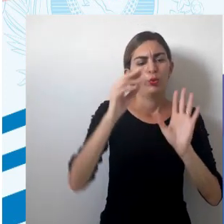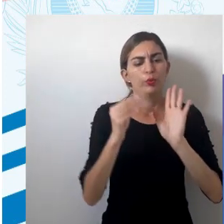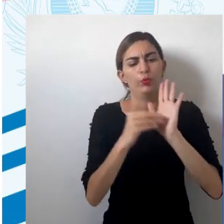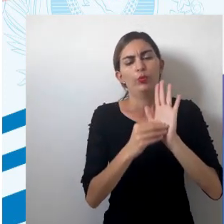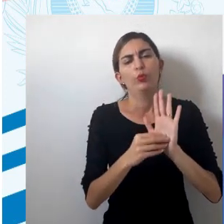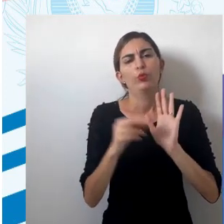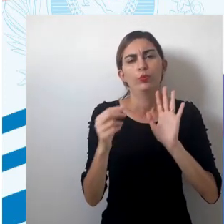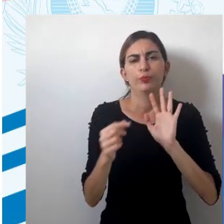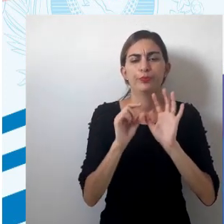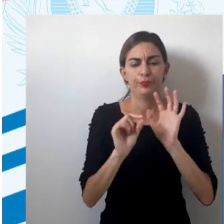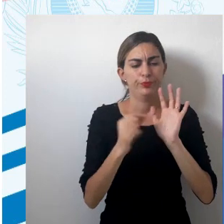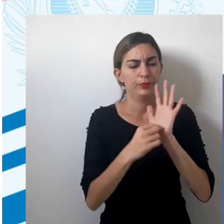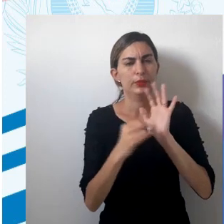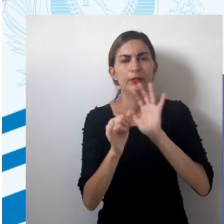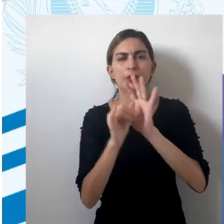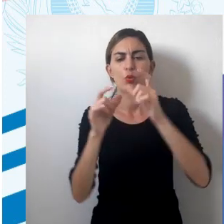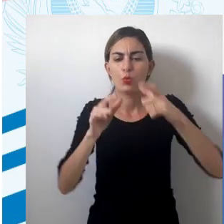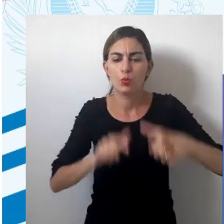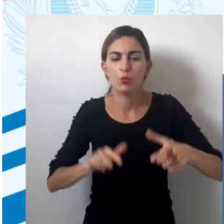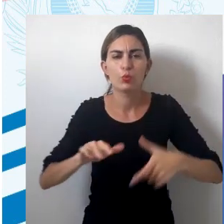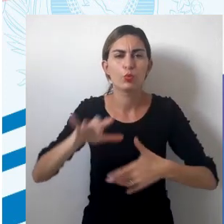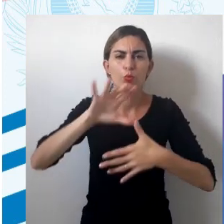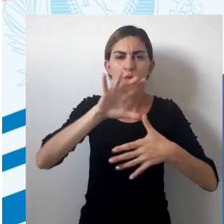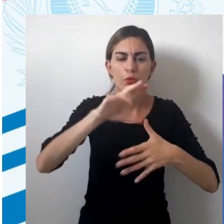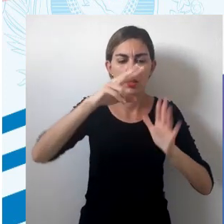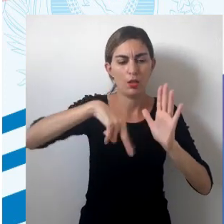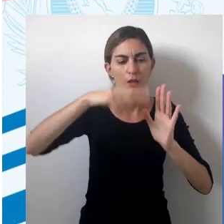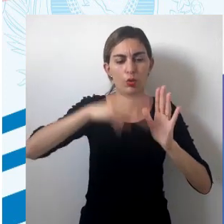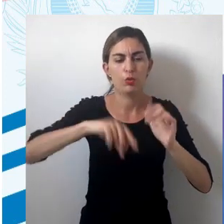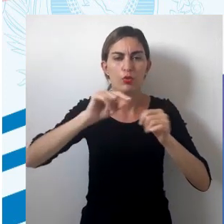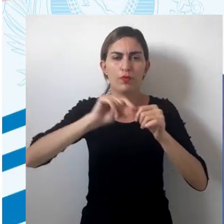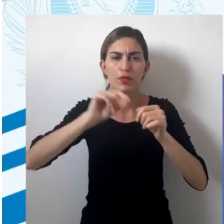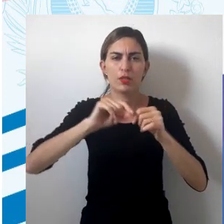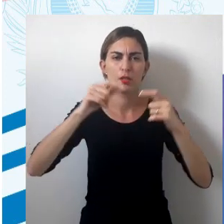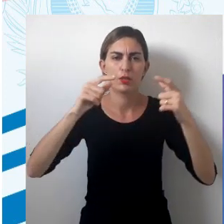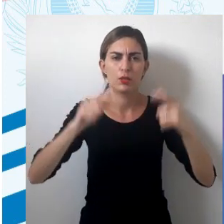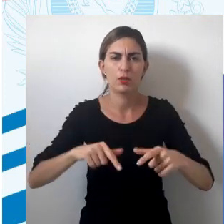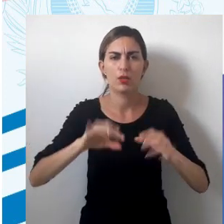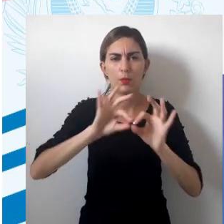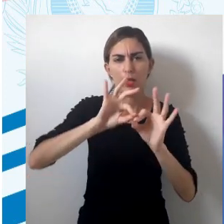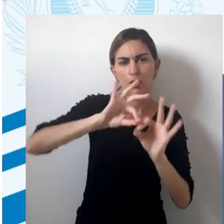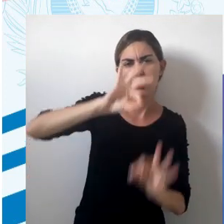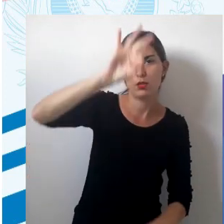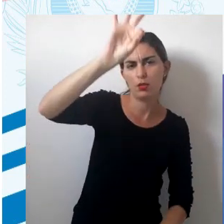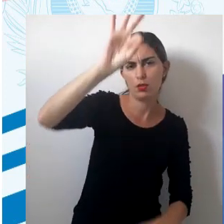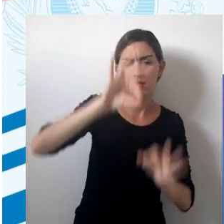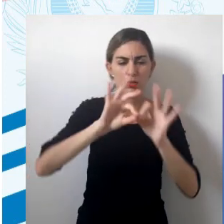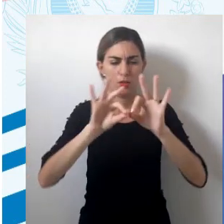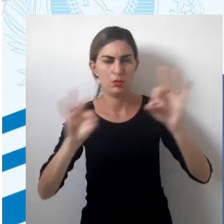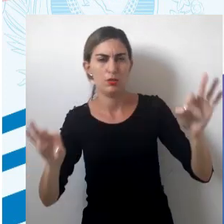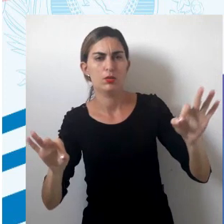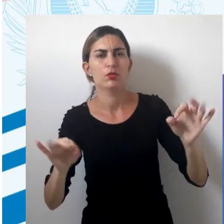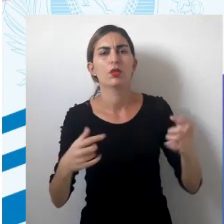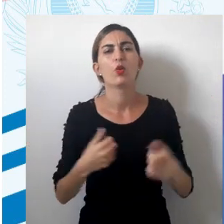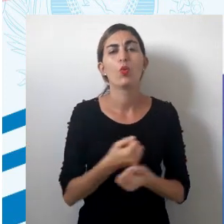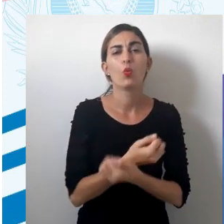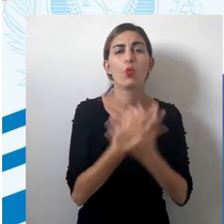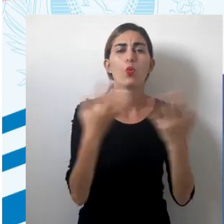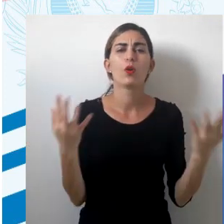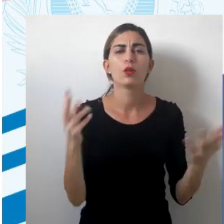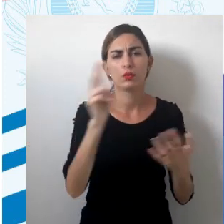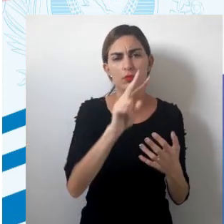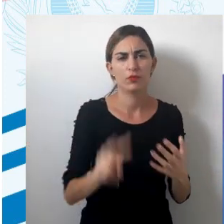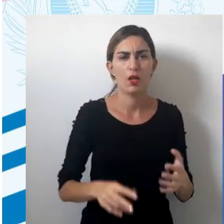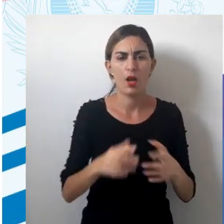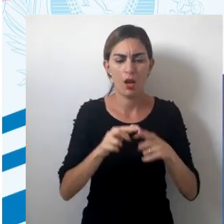que vai dar a identificação da posição correta de se fazer a leitura do mapa, e a escala, que é a relação de quantas